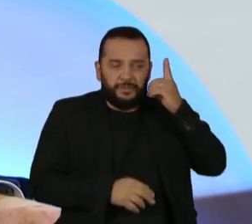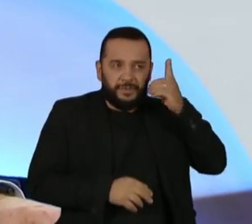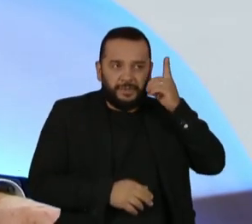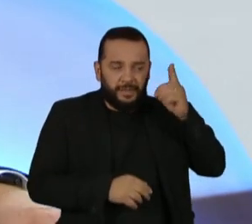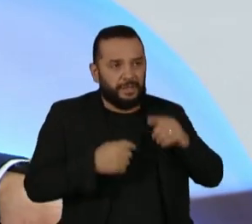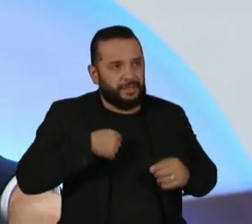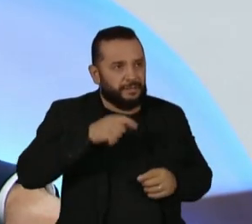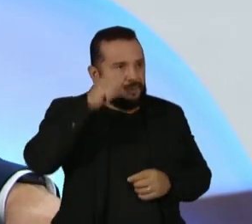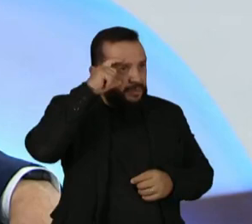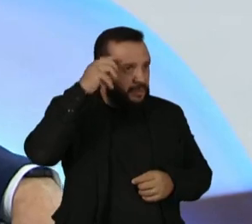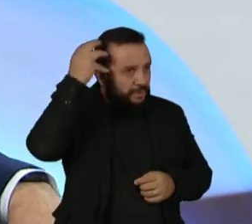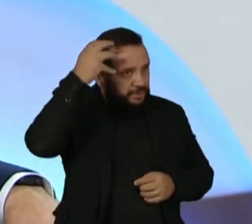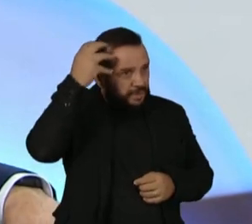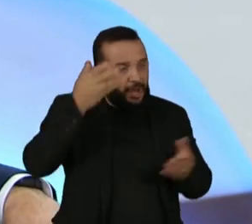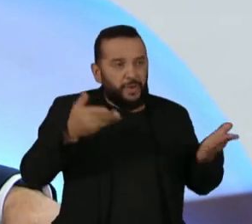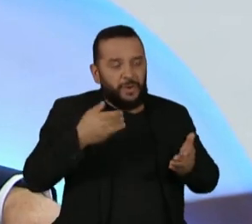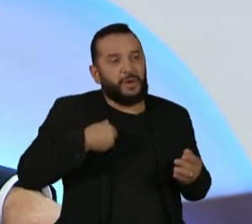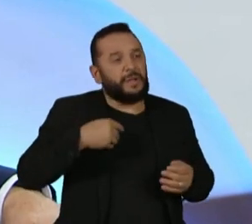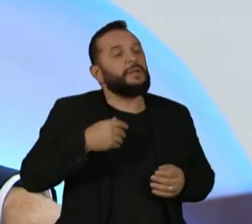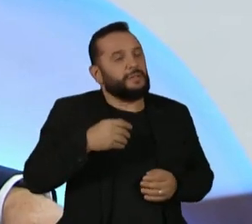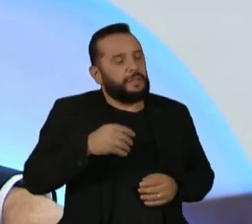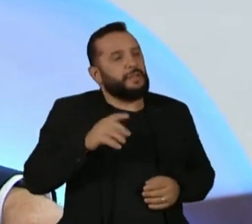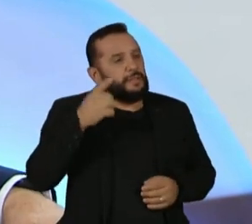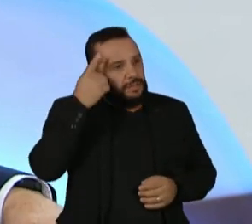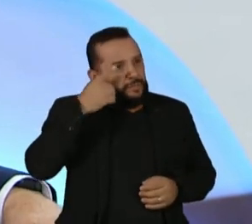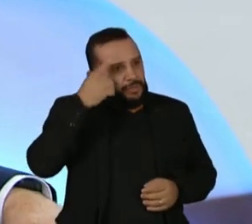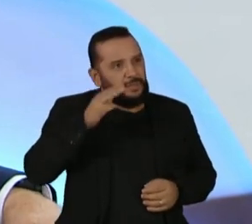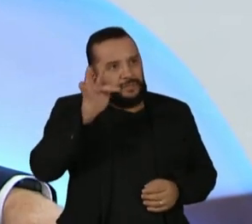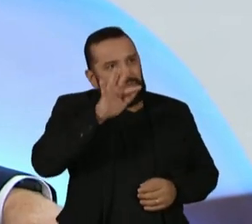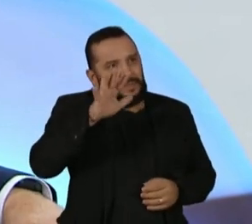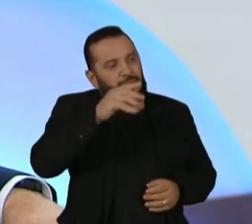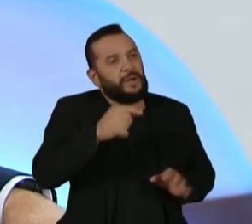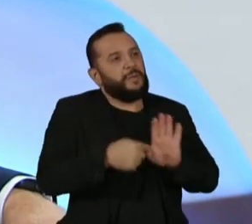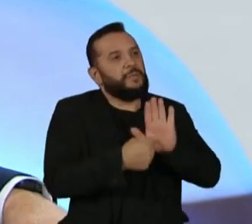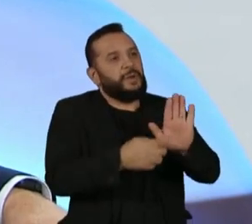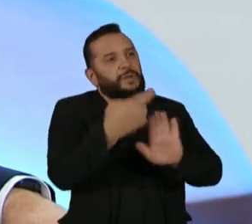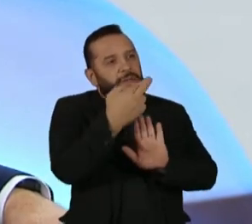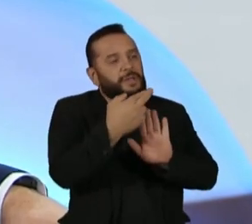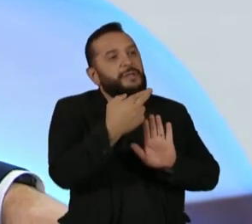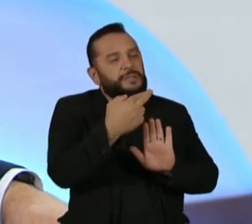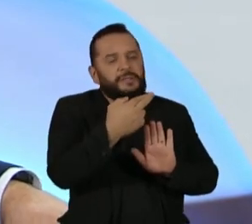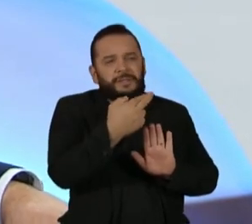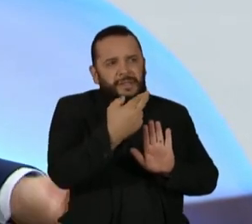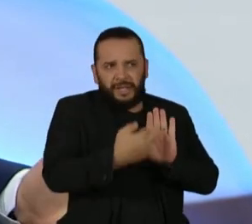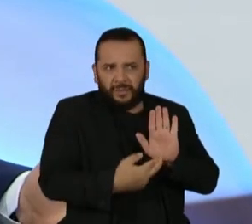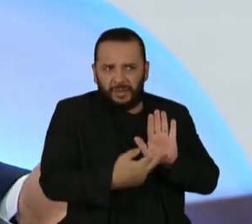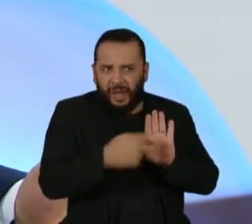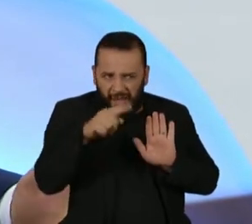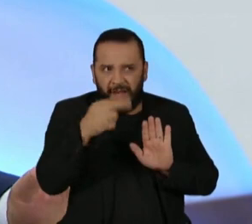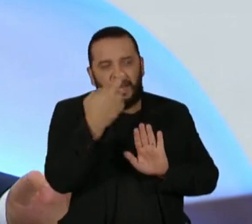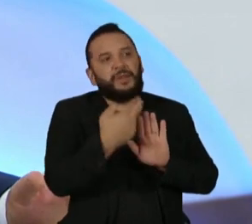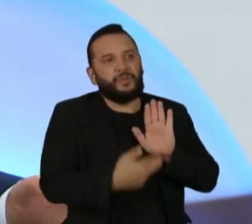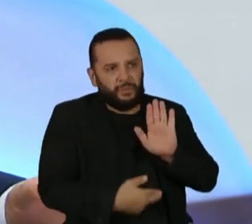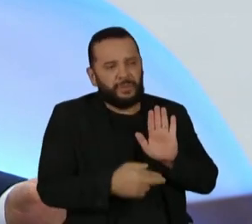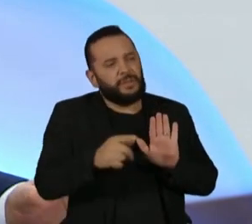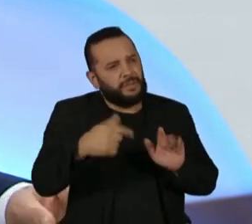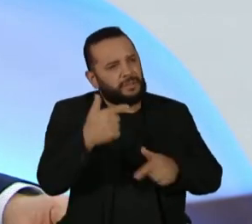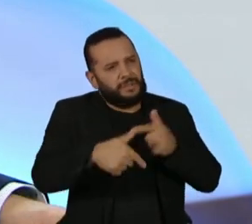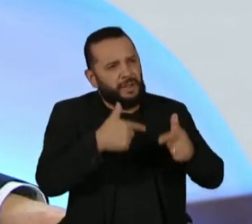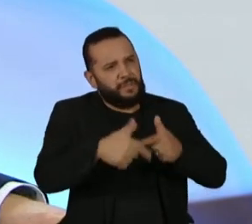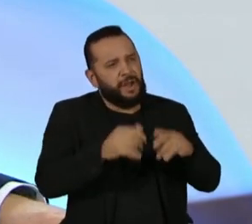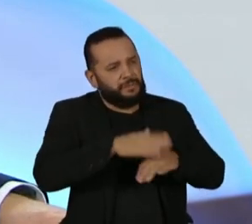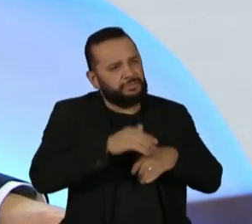agora como deputado federal, presidente, ele é presidente ou relator da CPI? Relator. Relator. Ele é relator da CPI, ele cumpre o seu papel